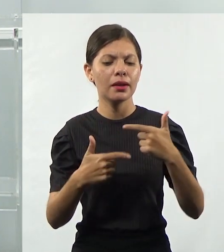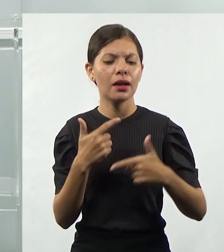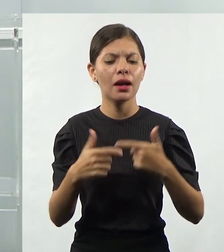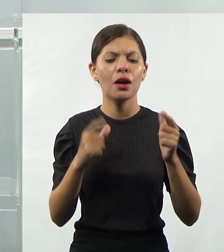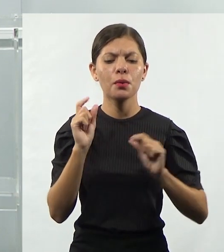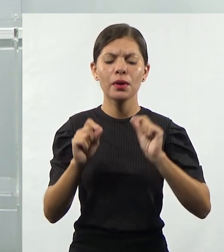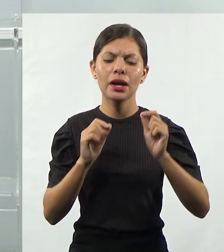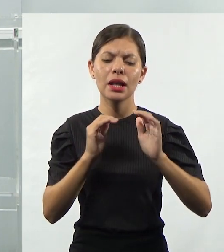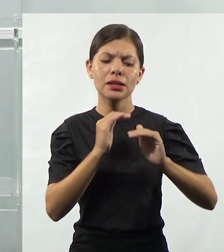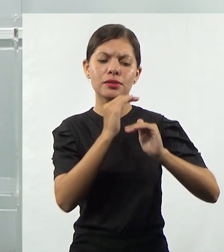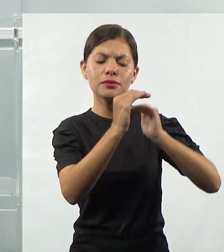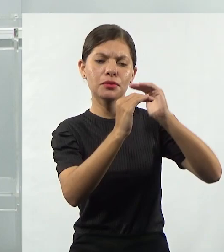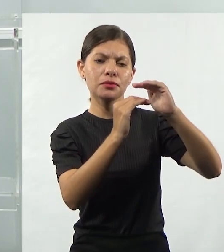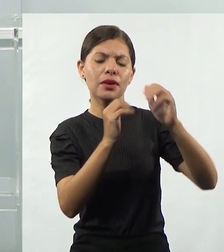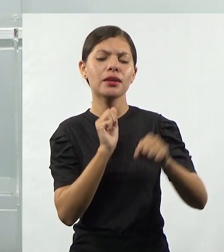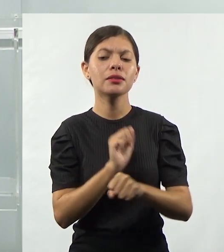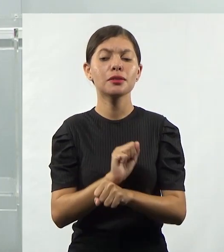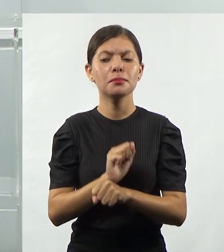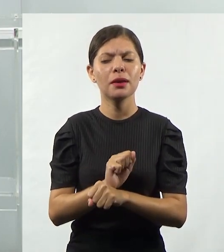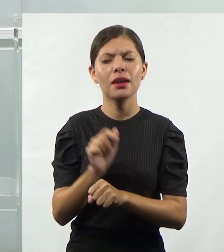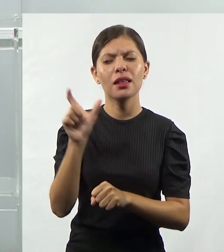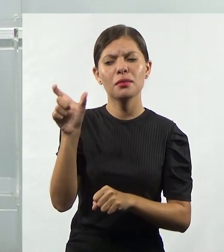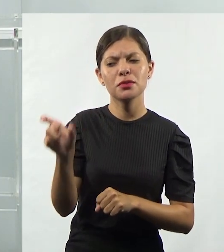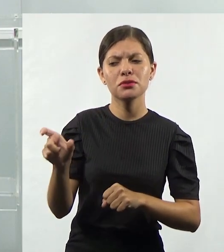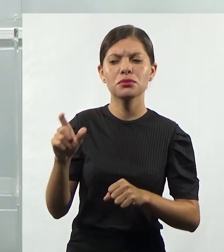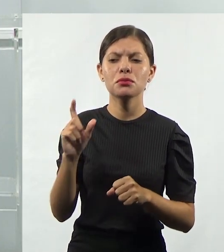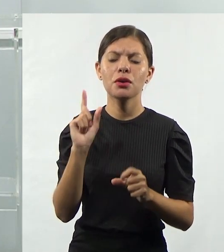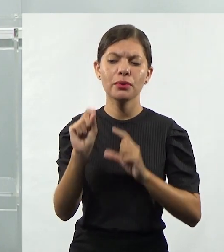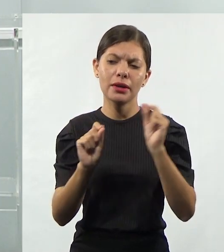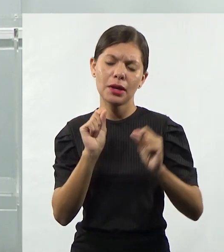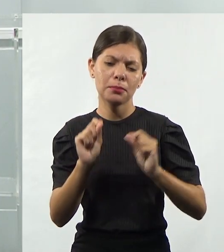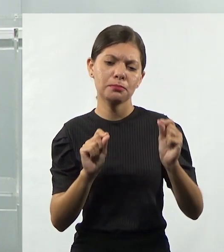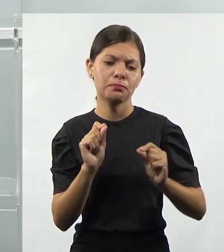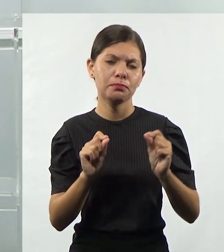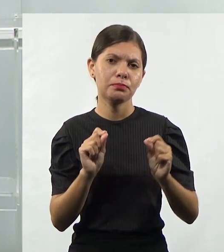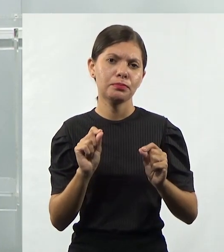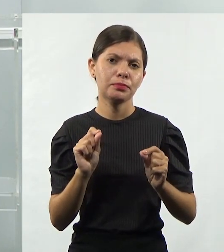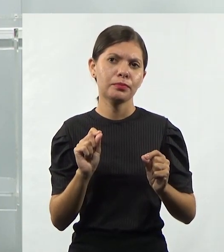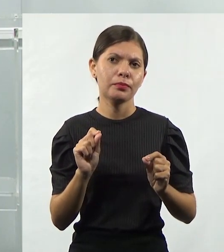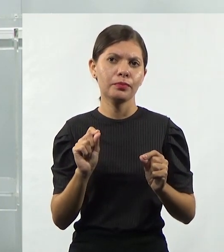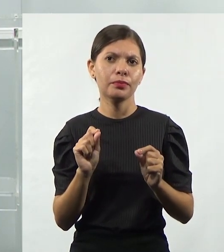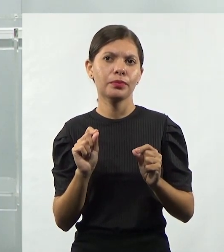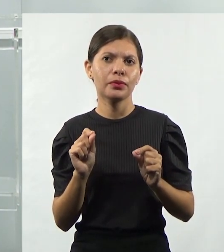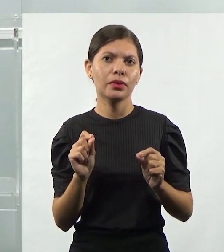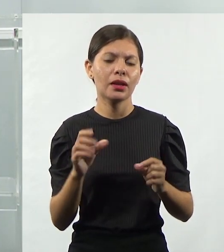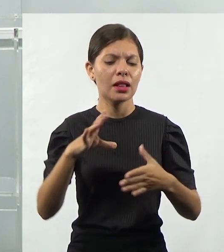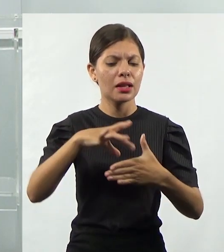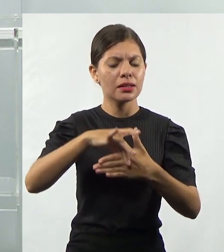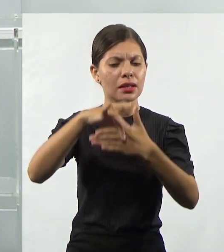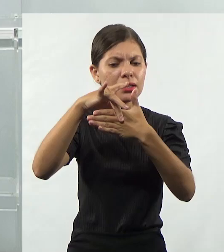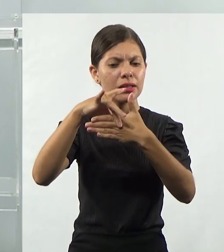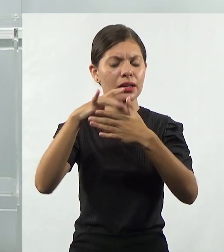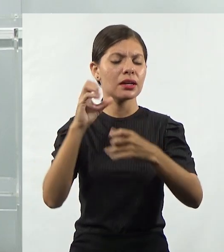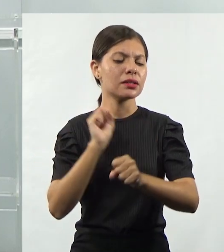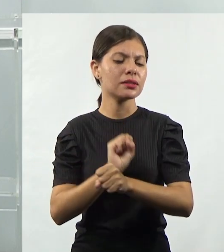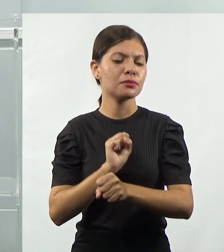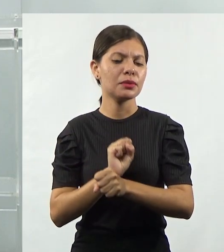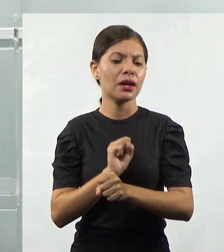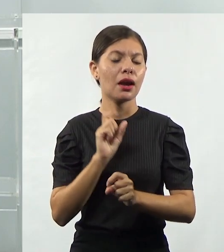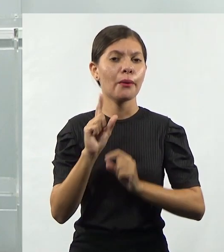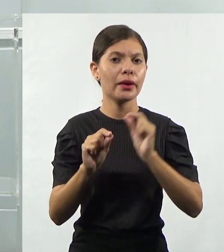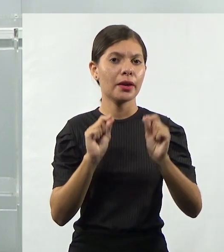vai desenvolver, o que se espera dela, o que ela pode esperar da empresa, da liderança, daquele setor que ela está